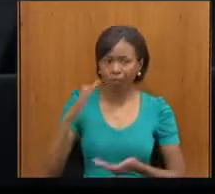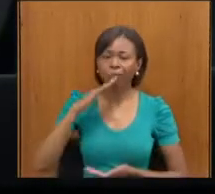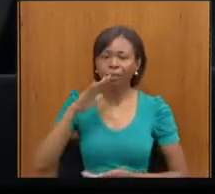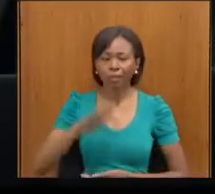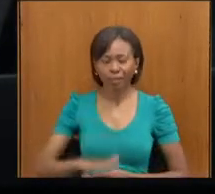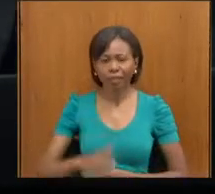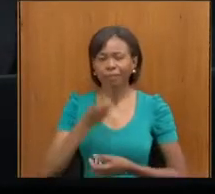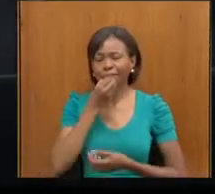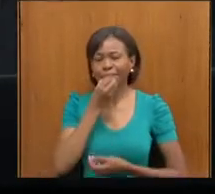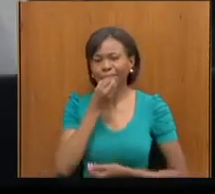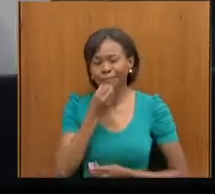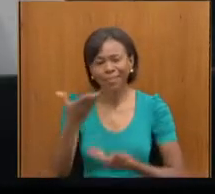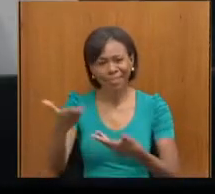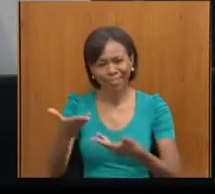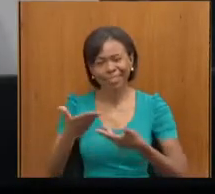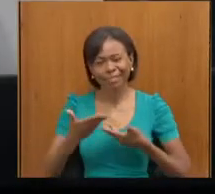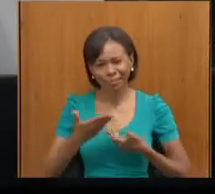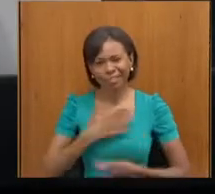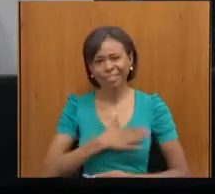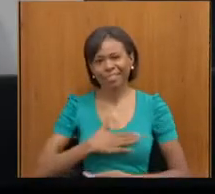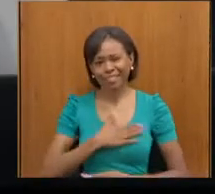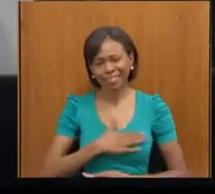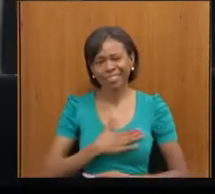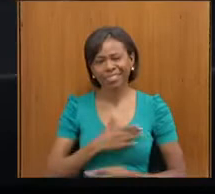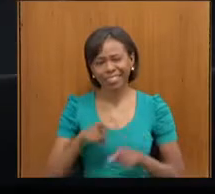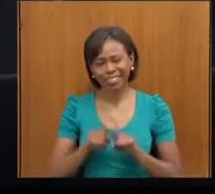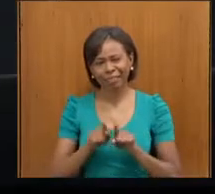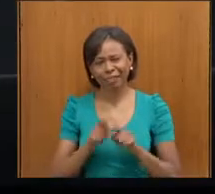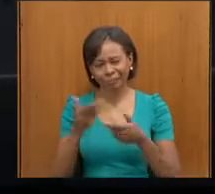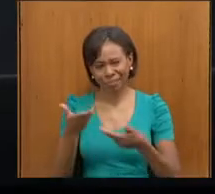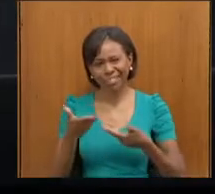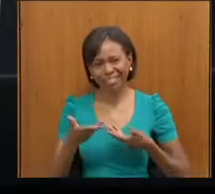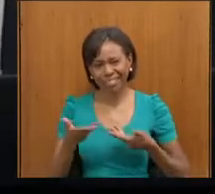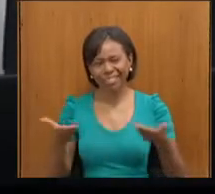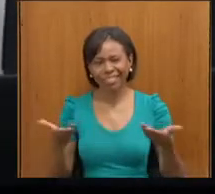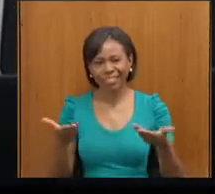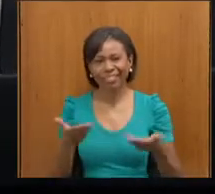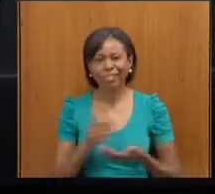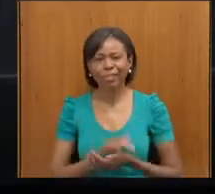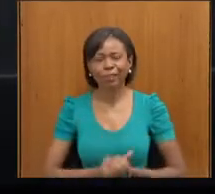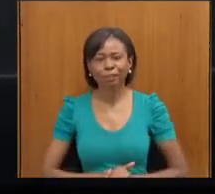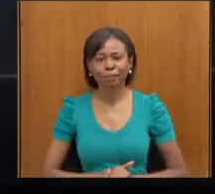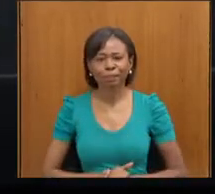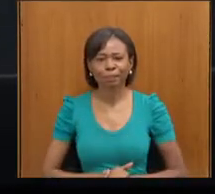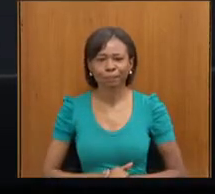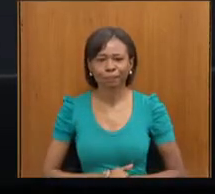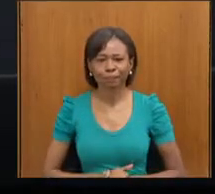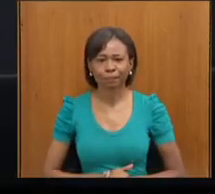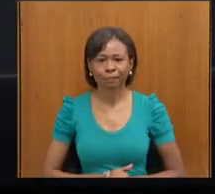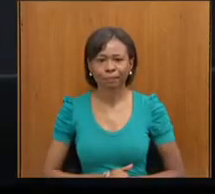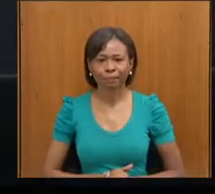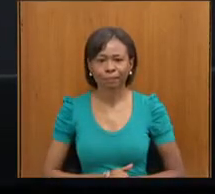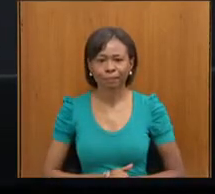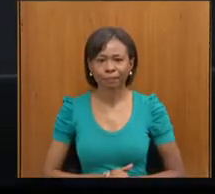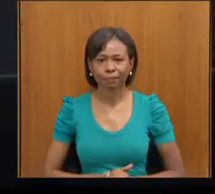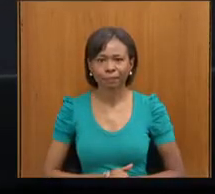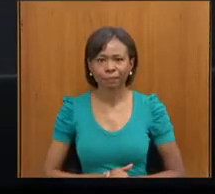muito bem-vindo, alegria te receber aqui nessa audiência dessa importante comissão. Quero aqui também